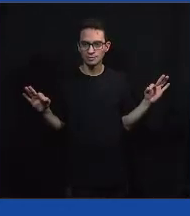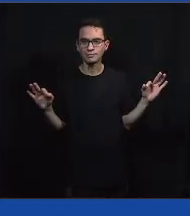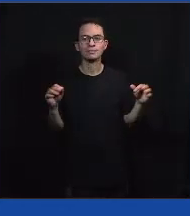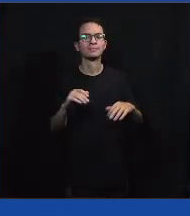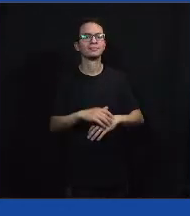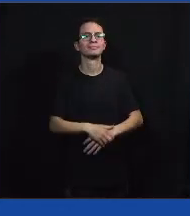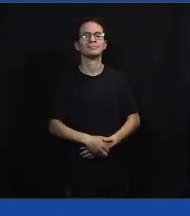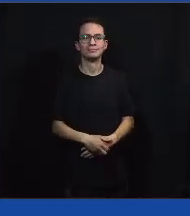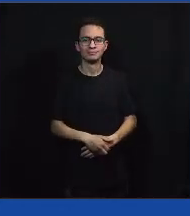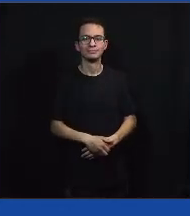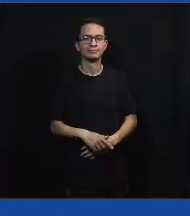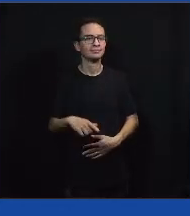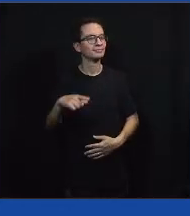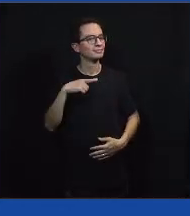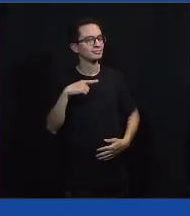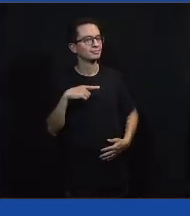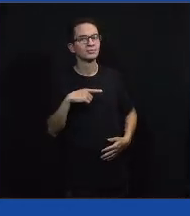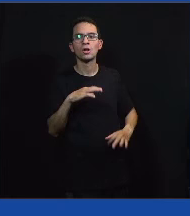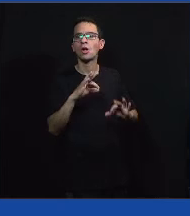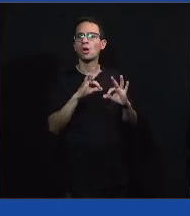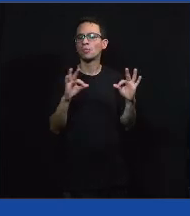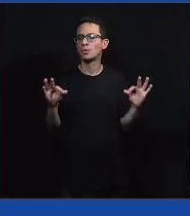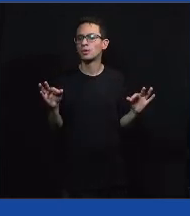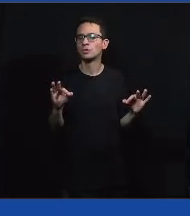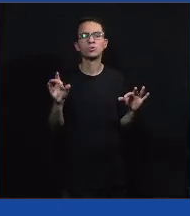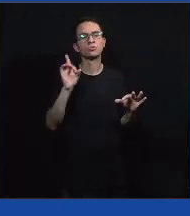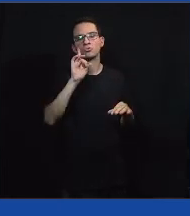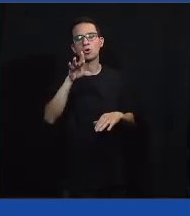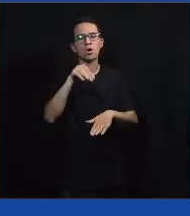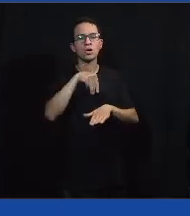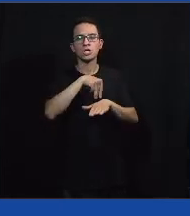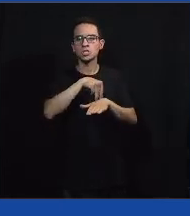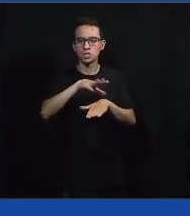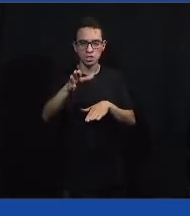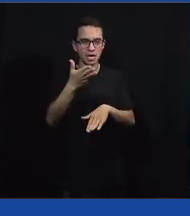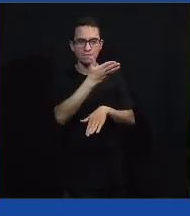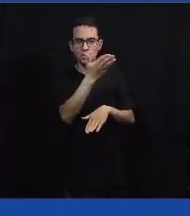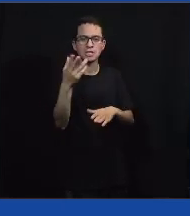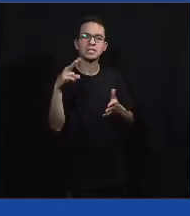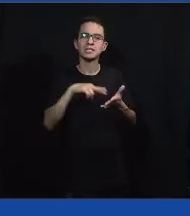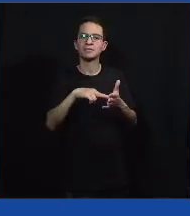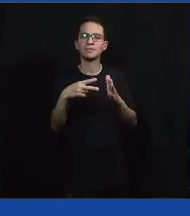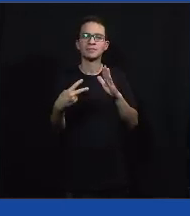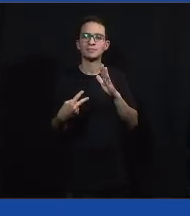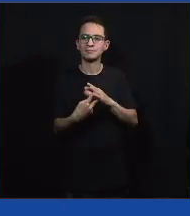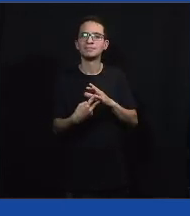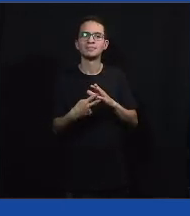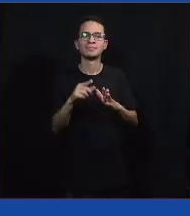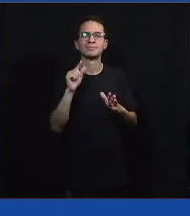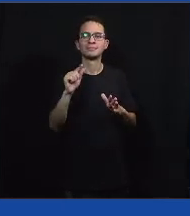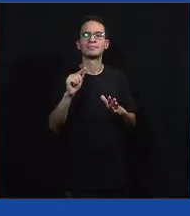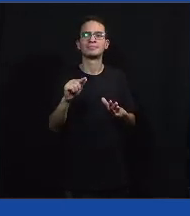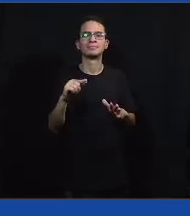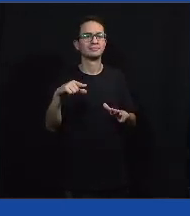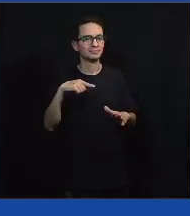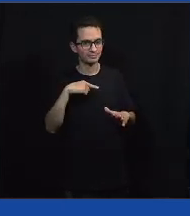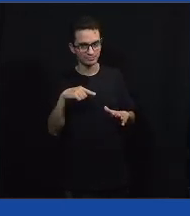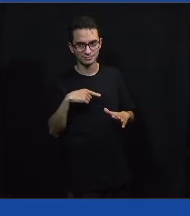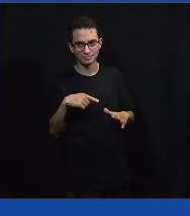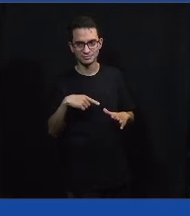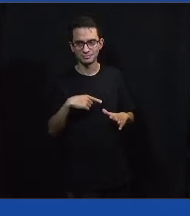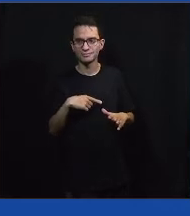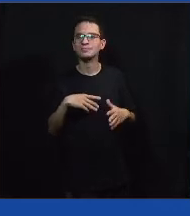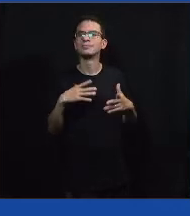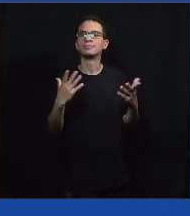Acho que é isso, Então, legal, pessoal. É, então, só recapitulando aqui, eu acho que a gente chegou à conclusão que as secretarias de educação, no caso